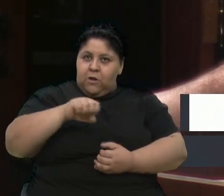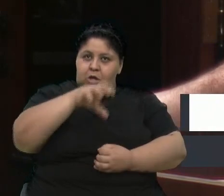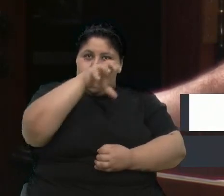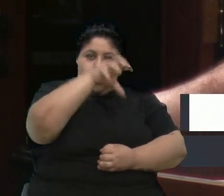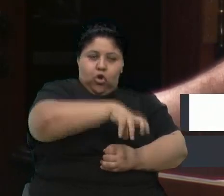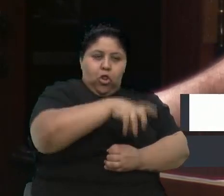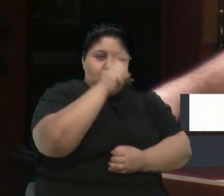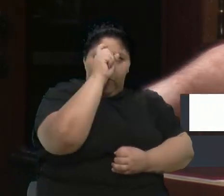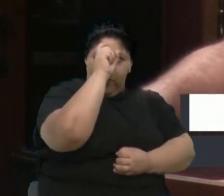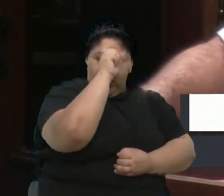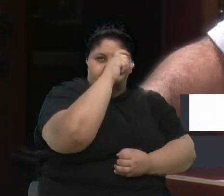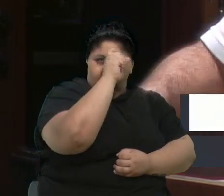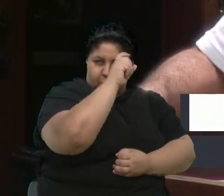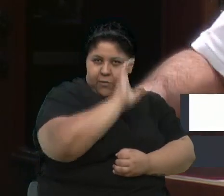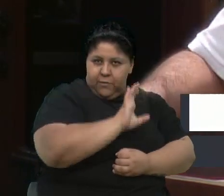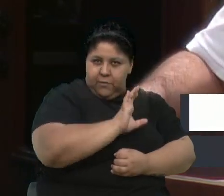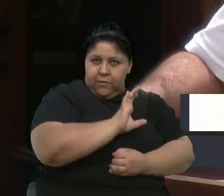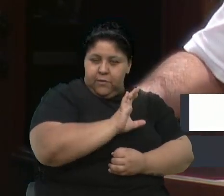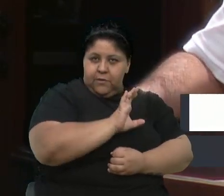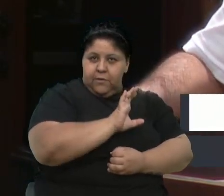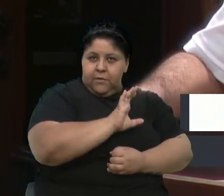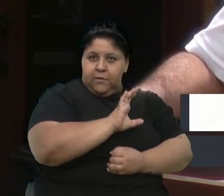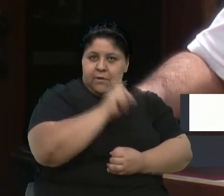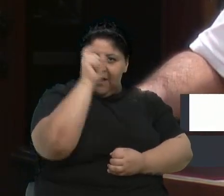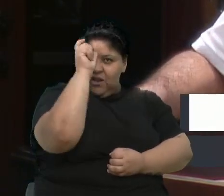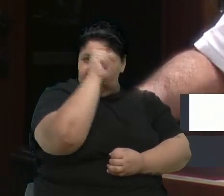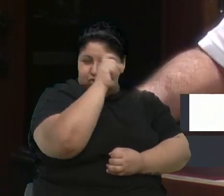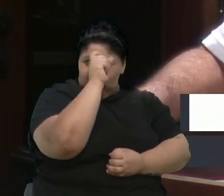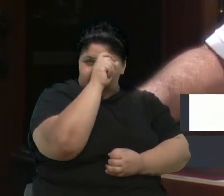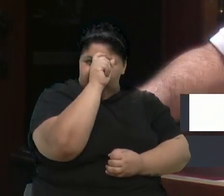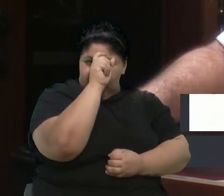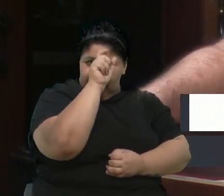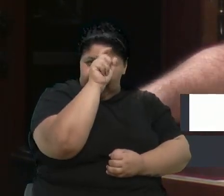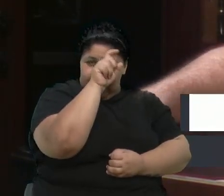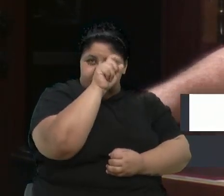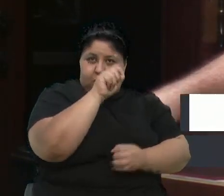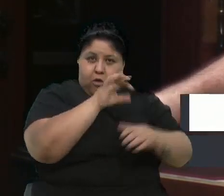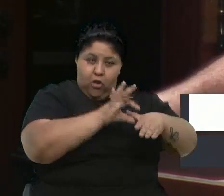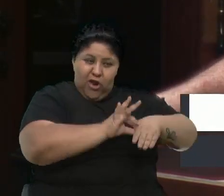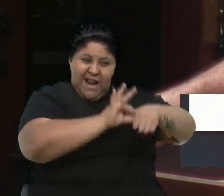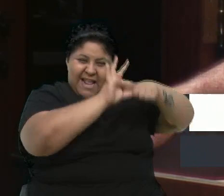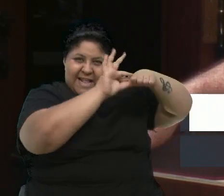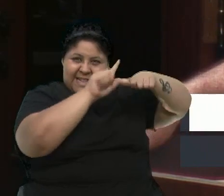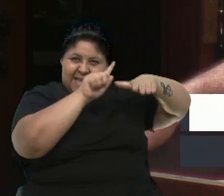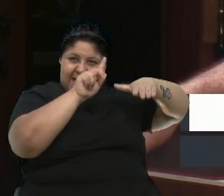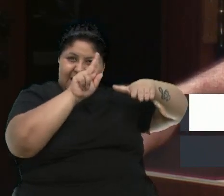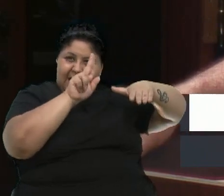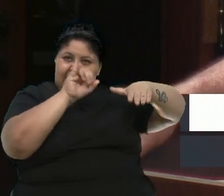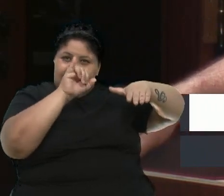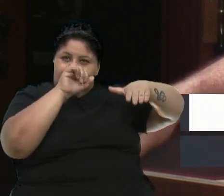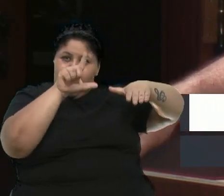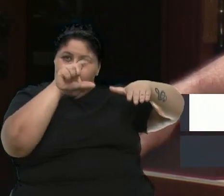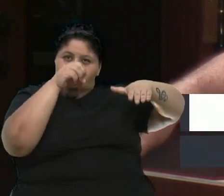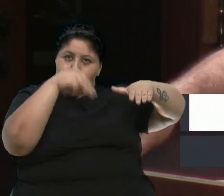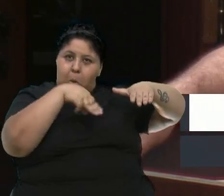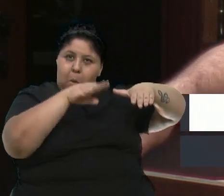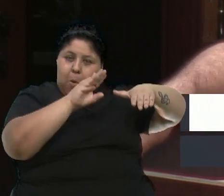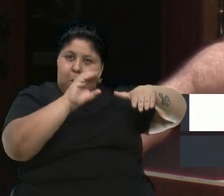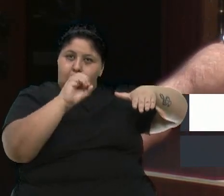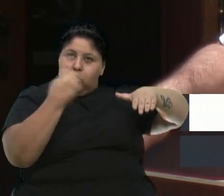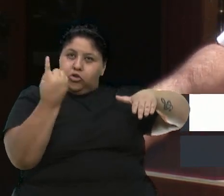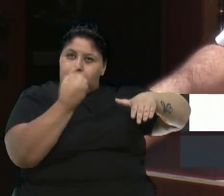naquele momento o zumbi dos Palmares, líder quilombola de um dos